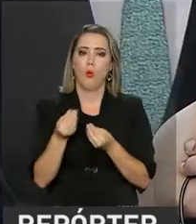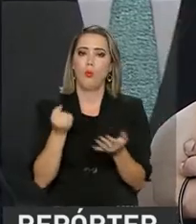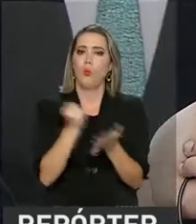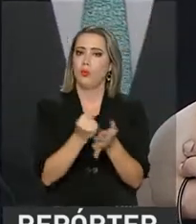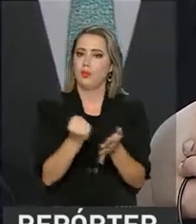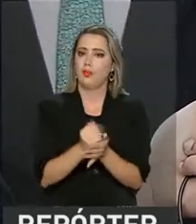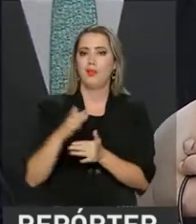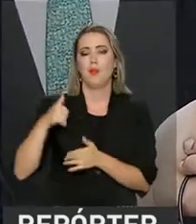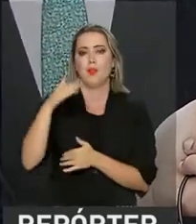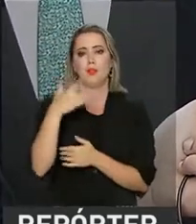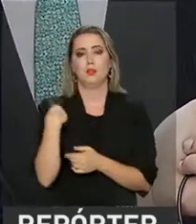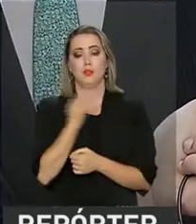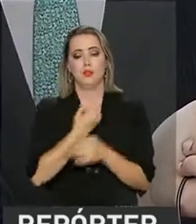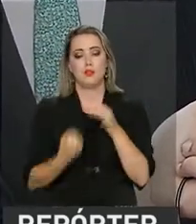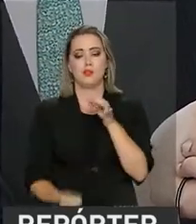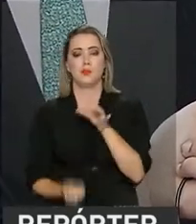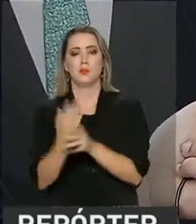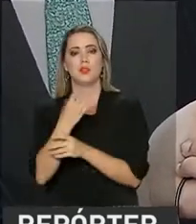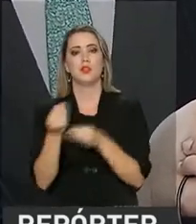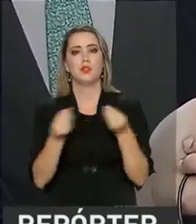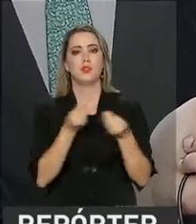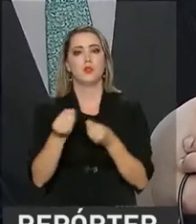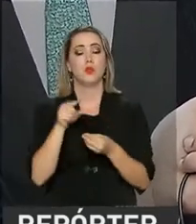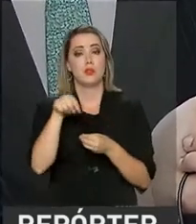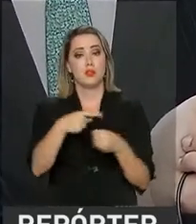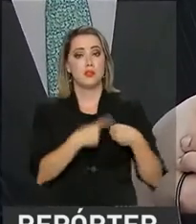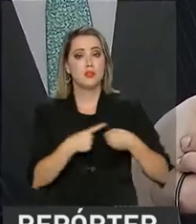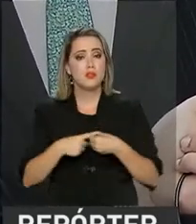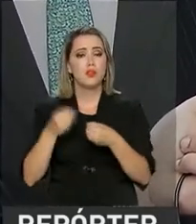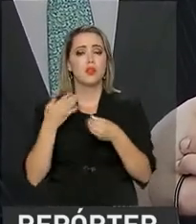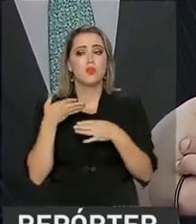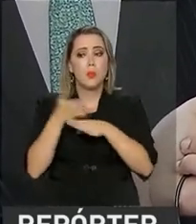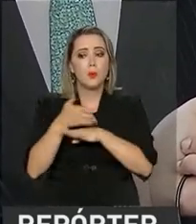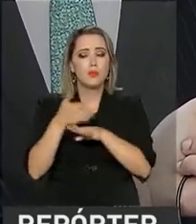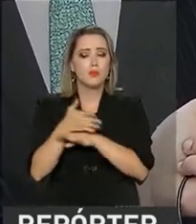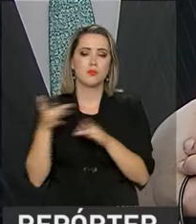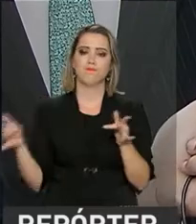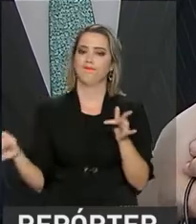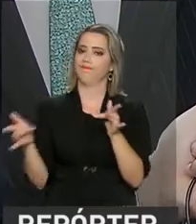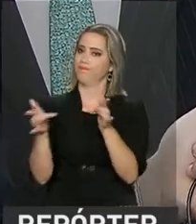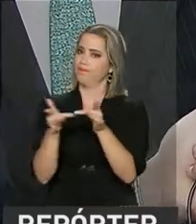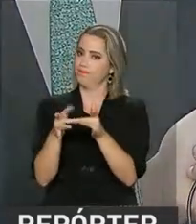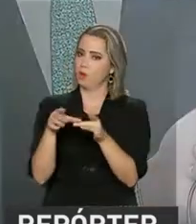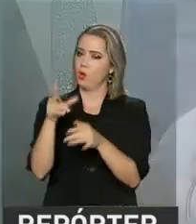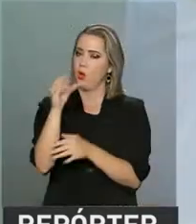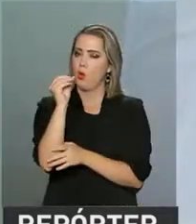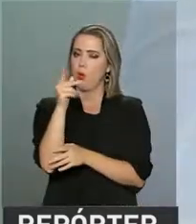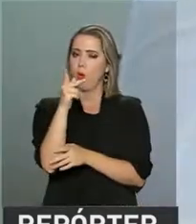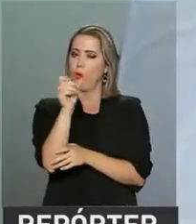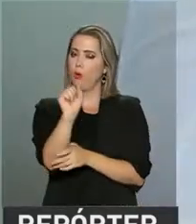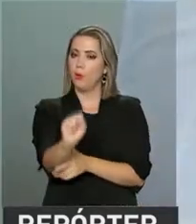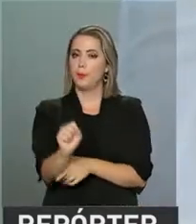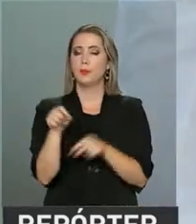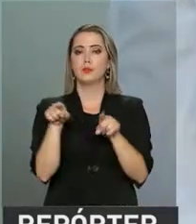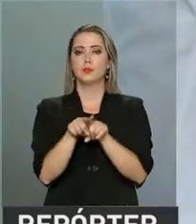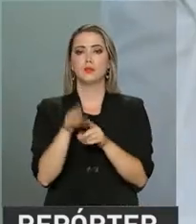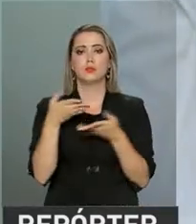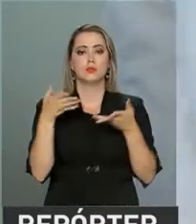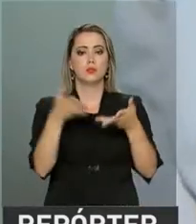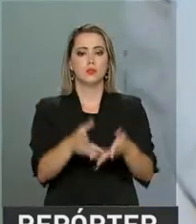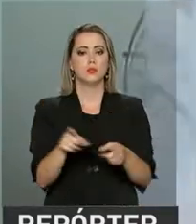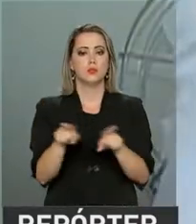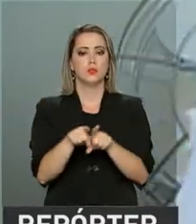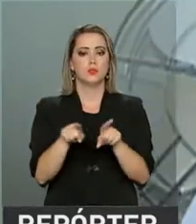Então nós estamos criando um mecanismo para que esses municípios possam acessar diretamente a OPAS e fazer o convênio trazendo os médicos e